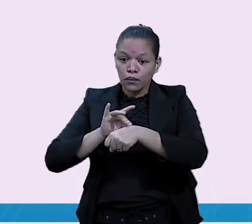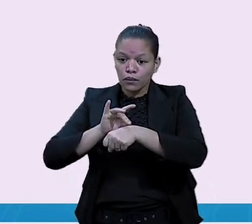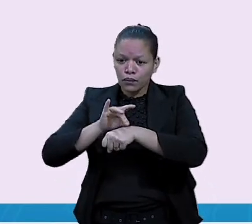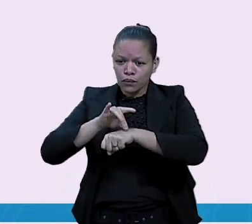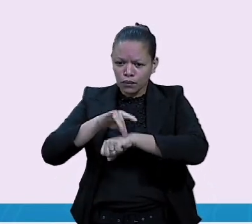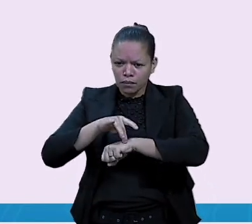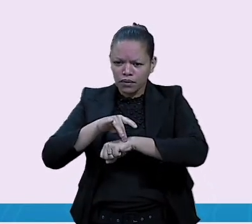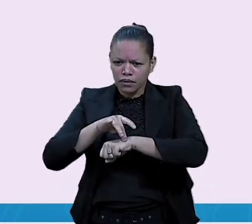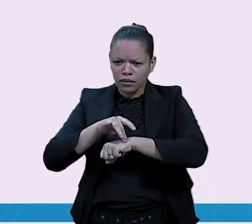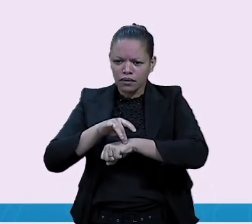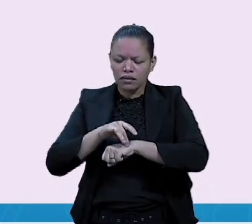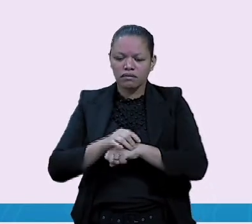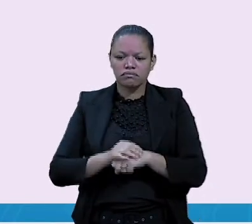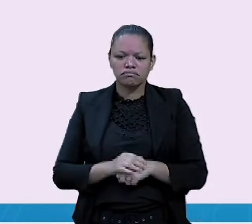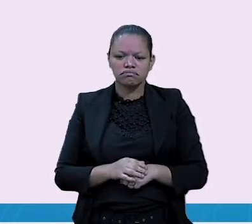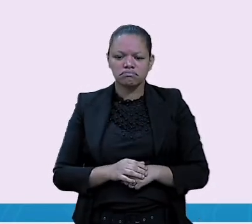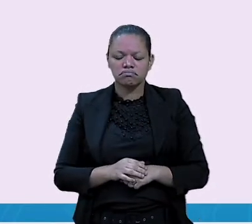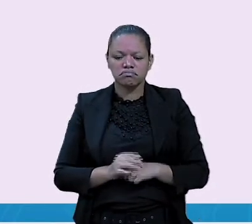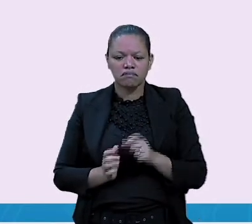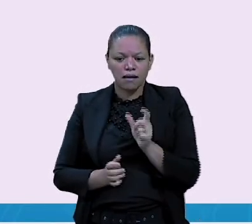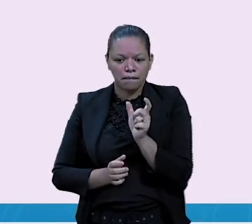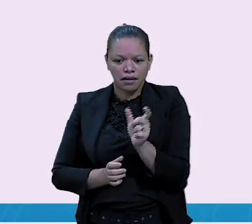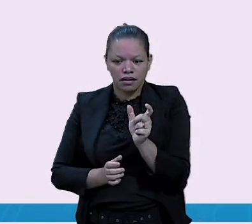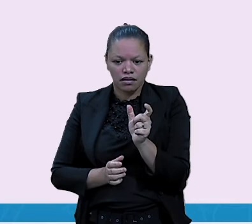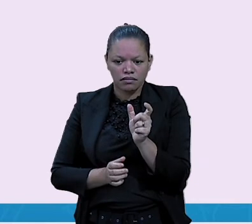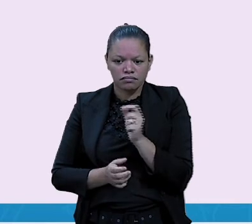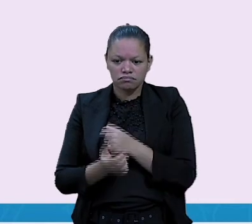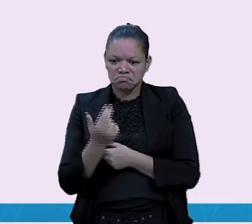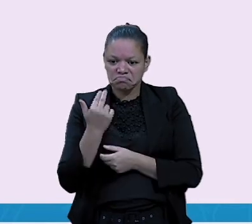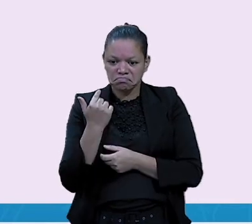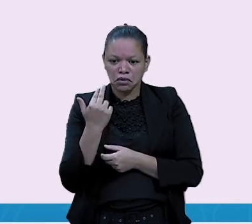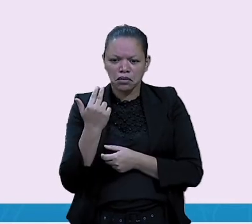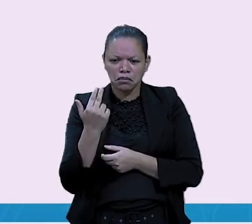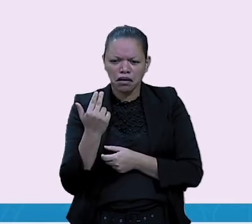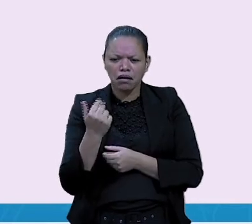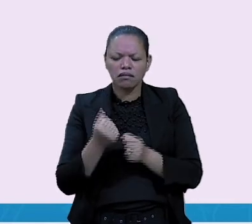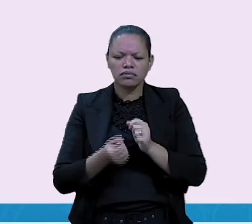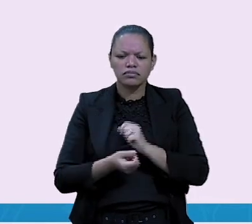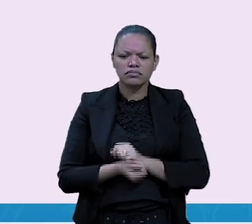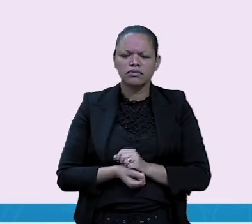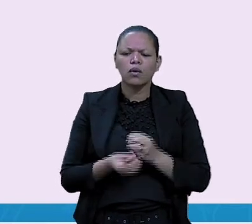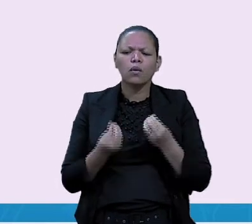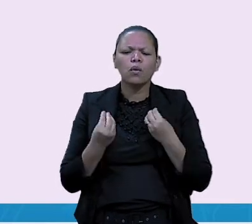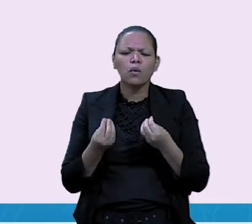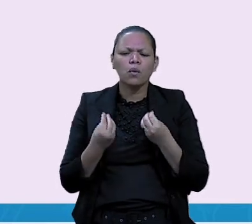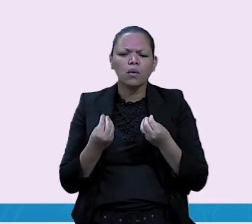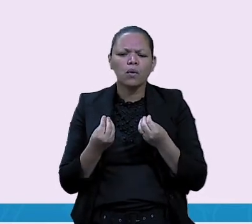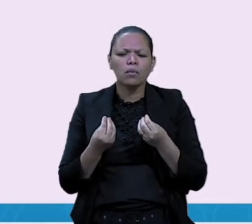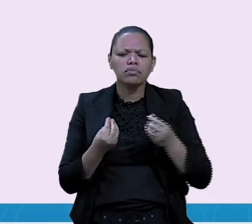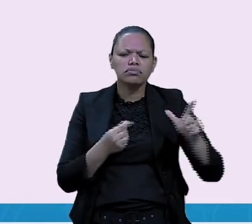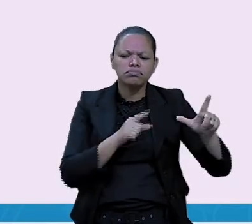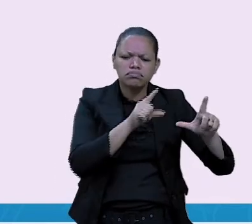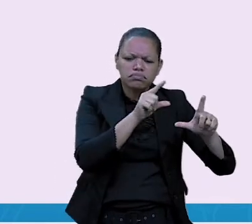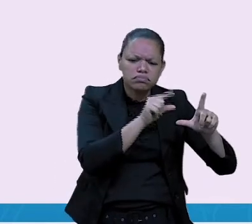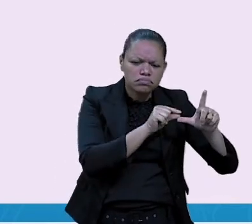de formiga, quando a formiga, ela já é pequena, quando ela é mais pequenininha ainda. Como é que a gente fala?